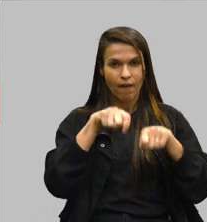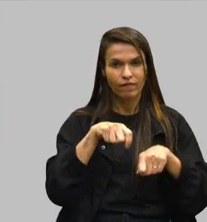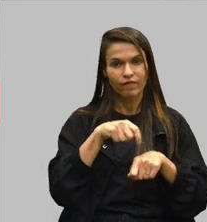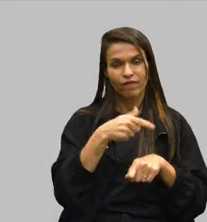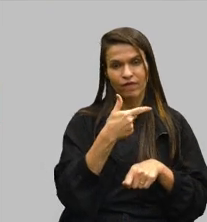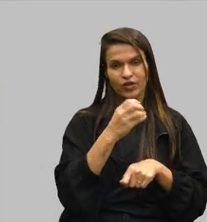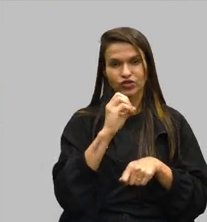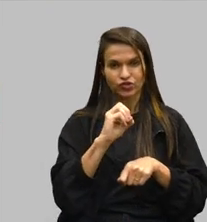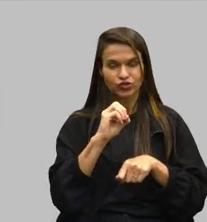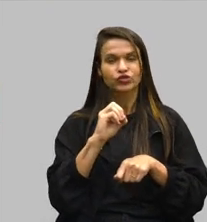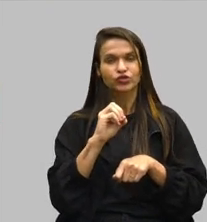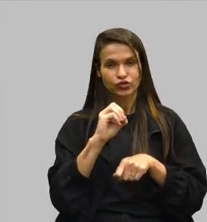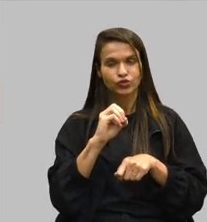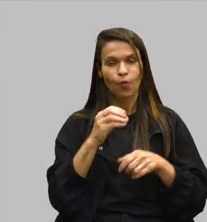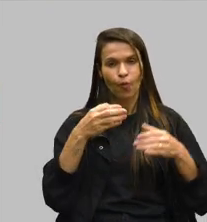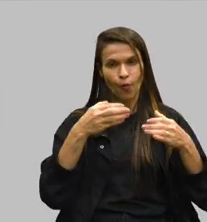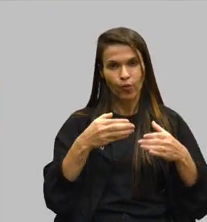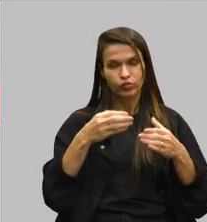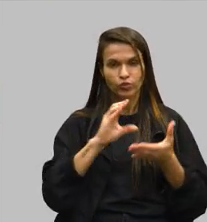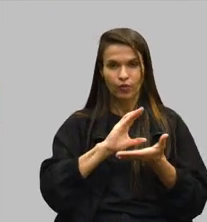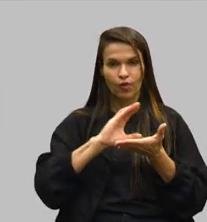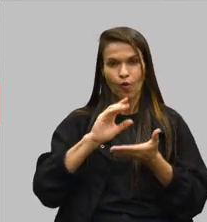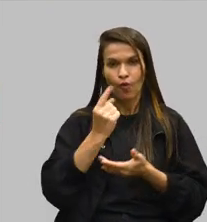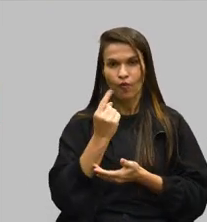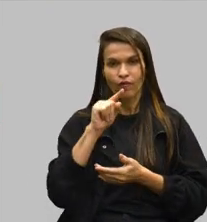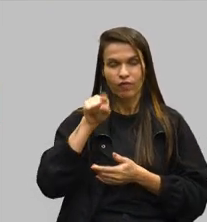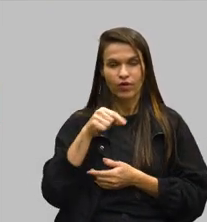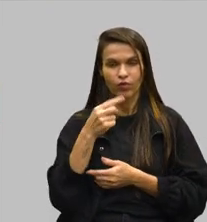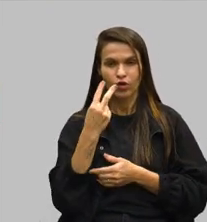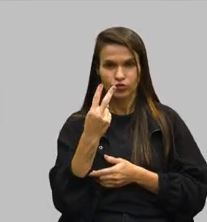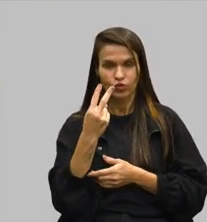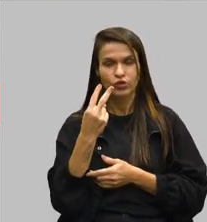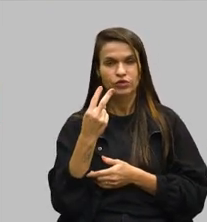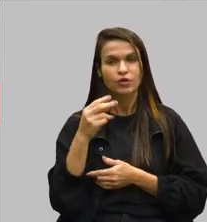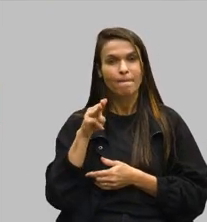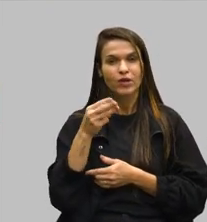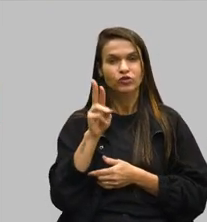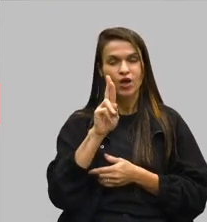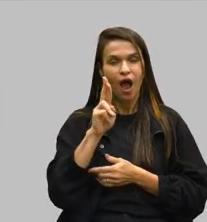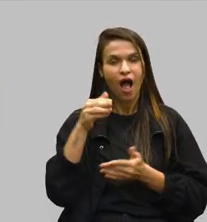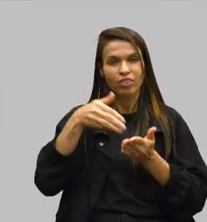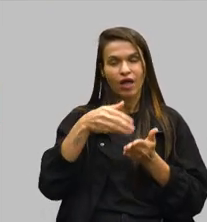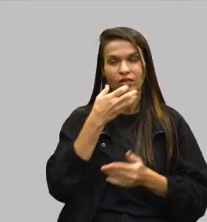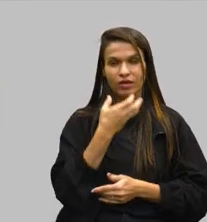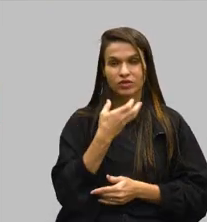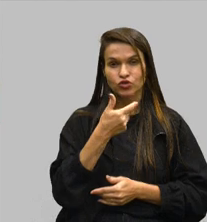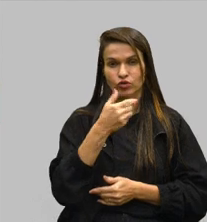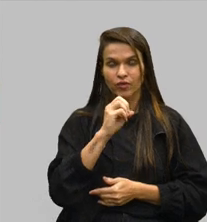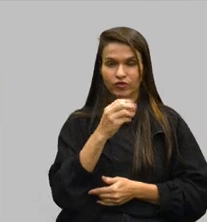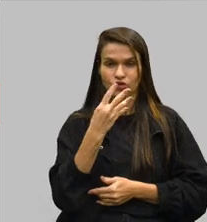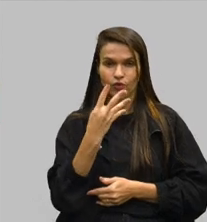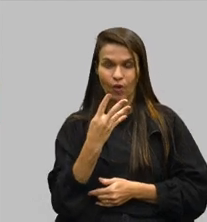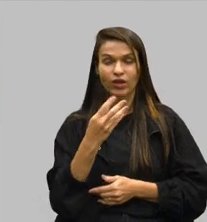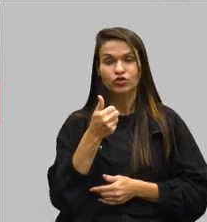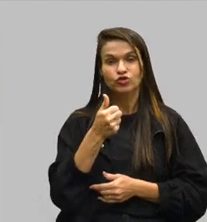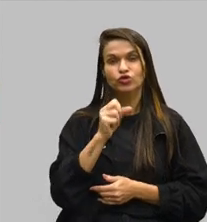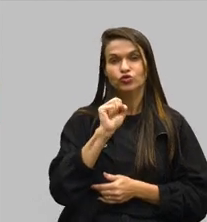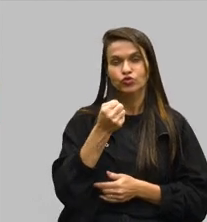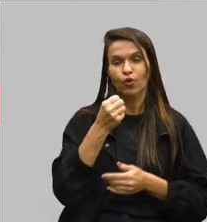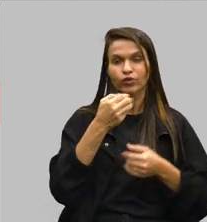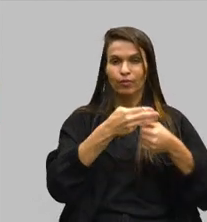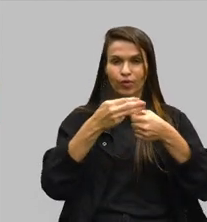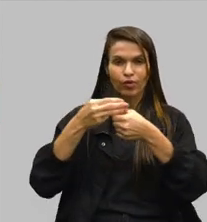bancos de alimentos por meio de um repasso total de R 1,2 milhão até dezembro de 2024, e 18 municípios